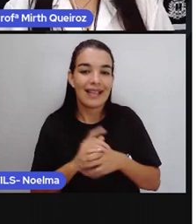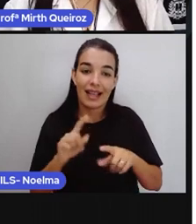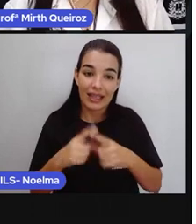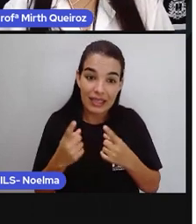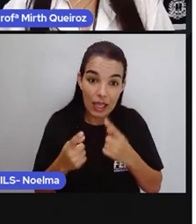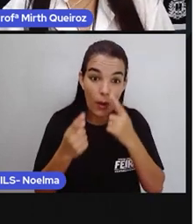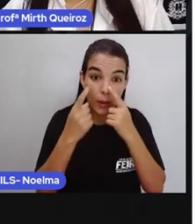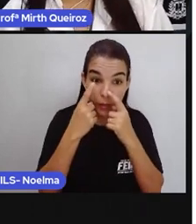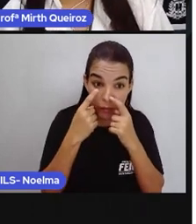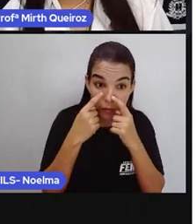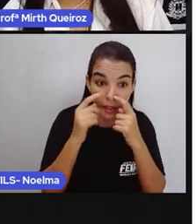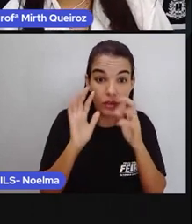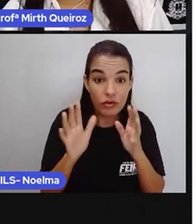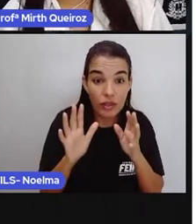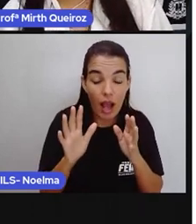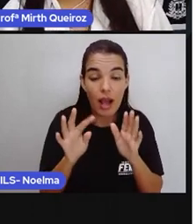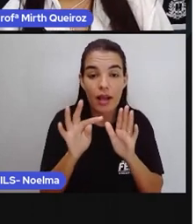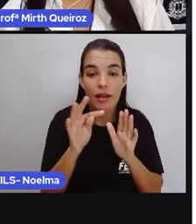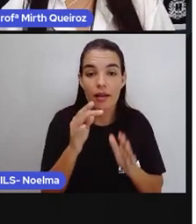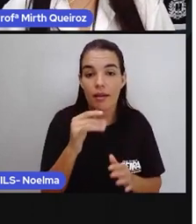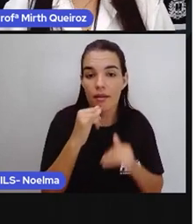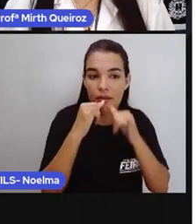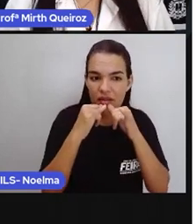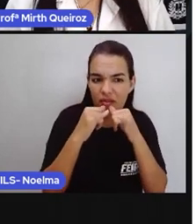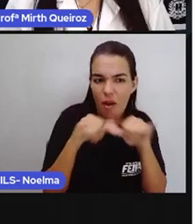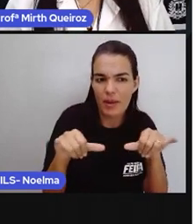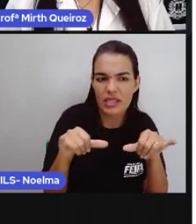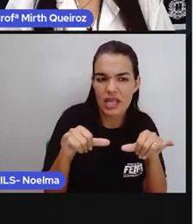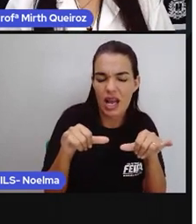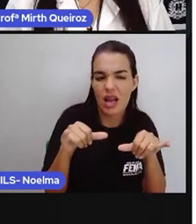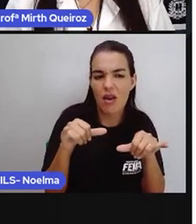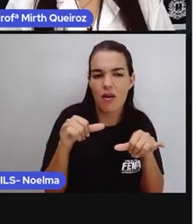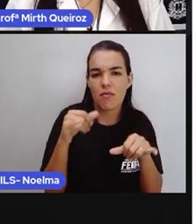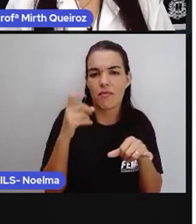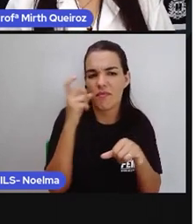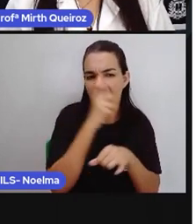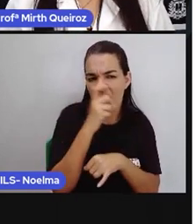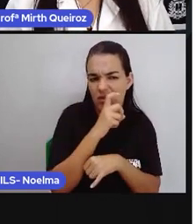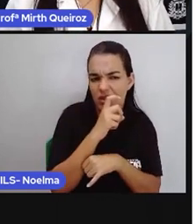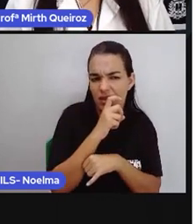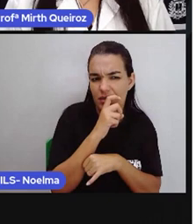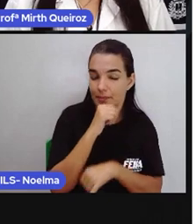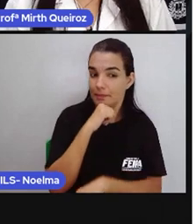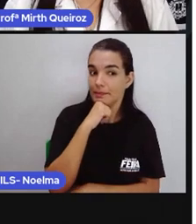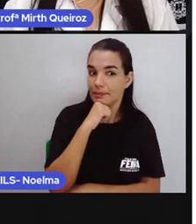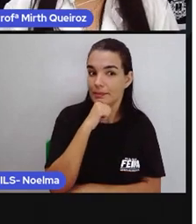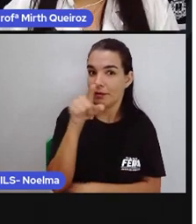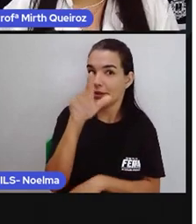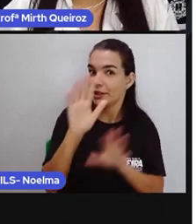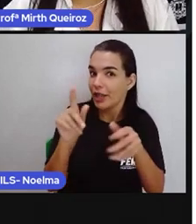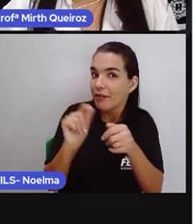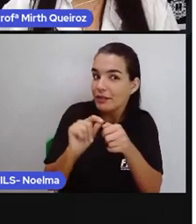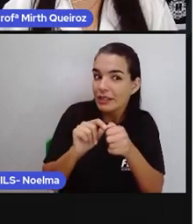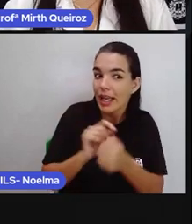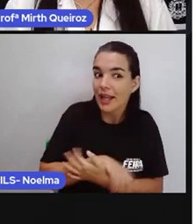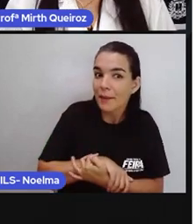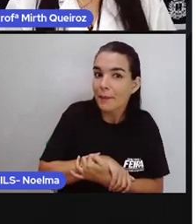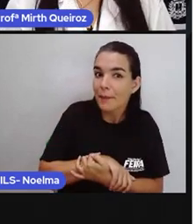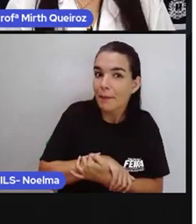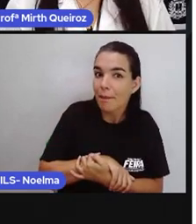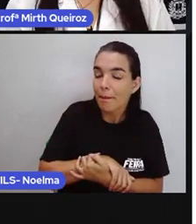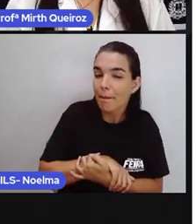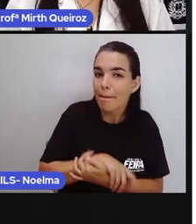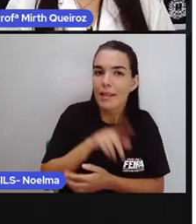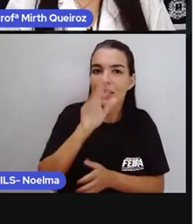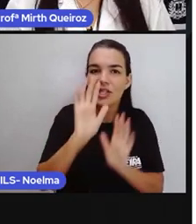Vocês já viram alguma fake news? Vocês já fizeram alguma fake news? Já passaram alguma fake